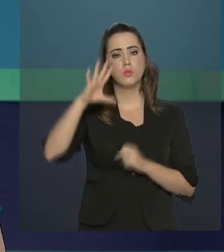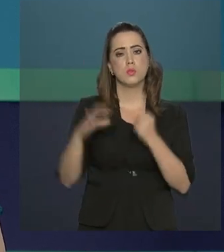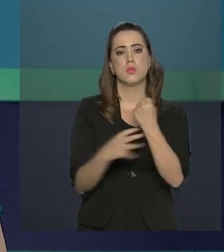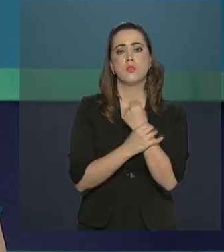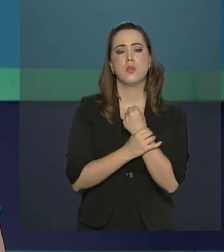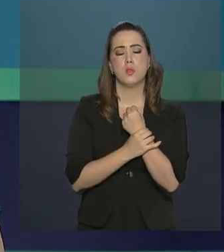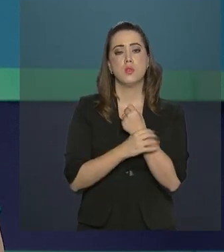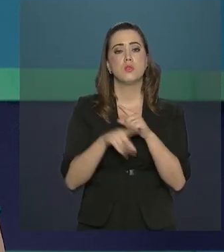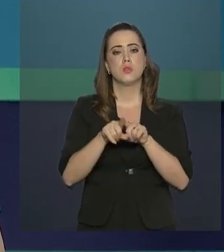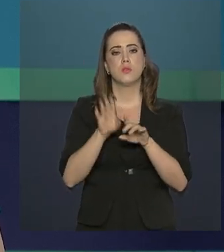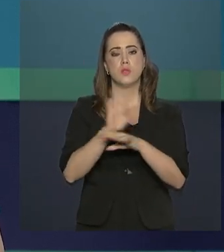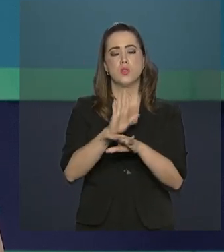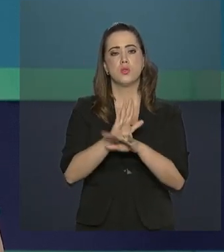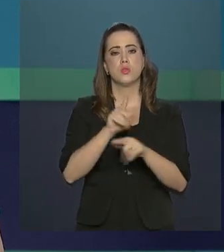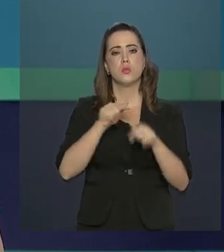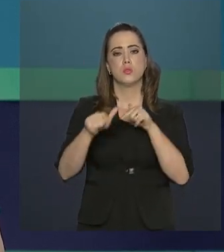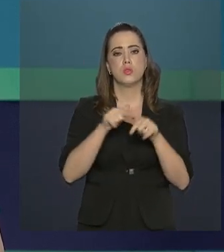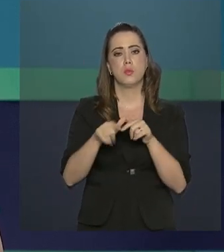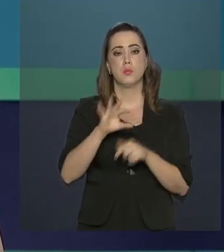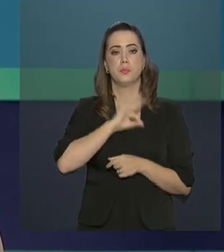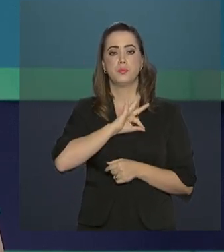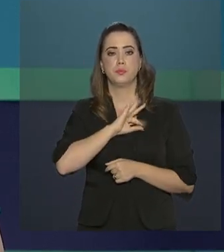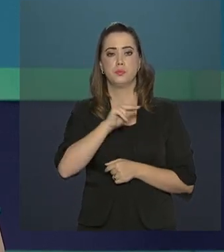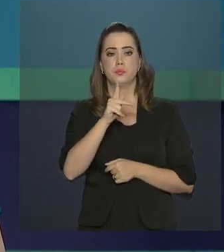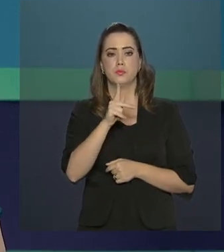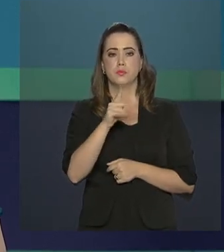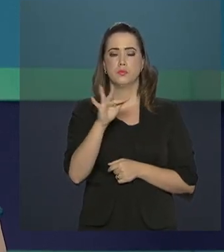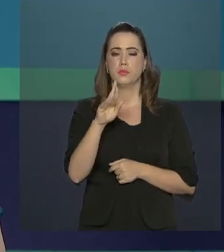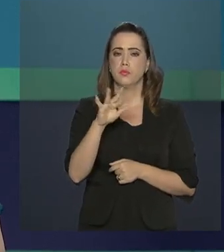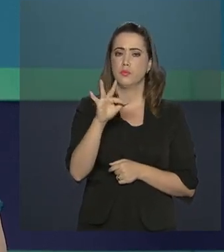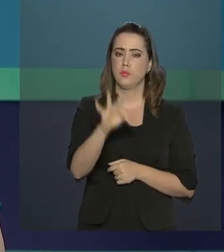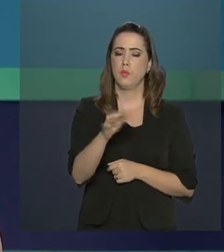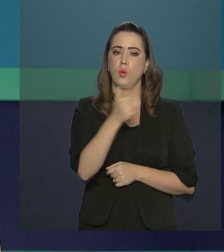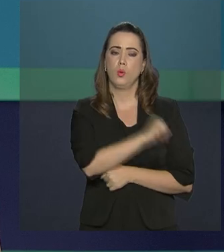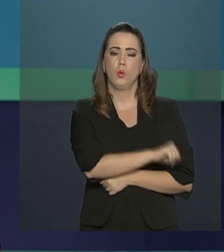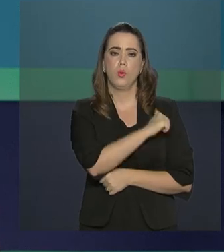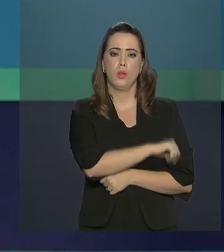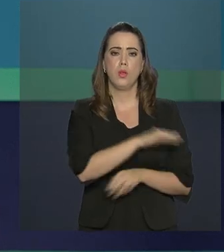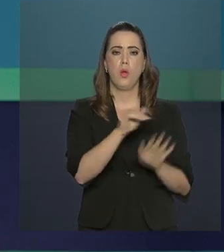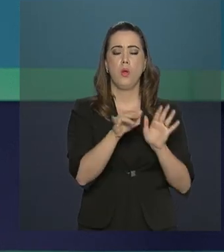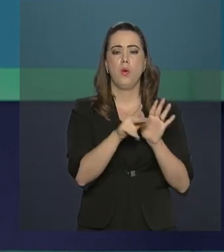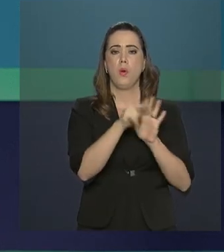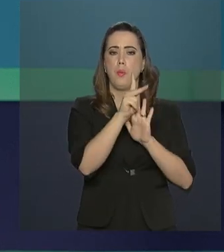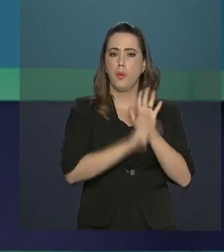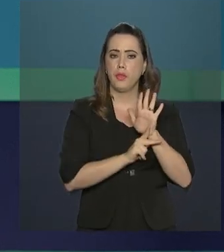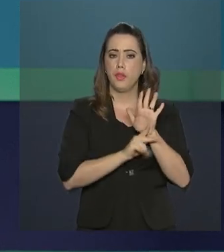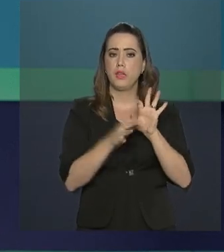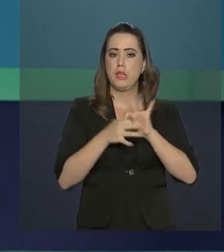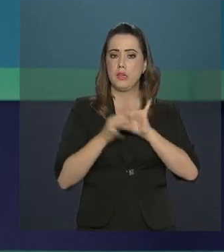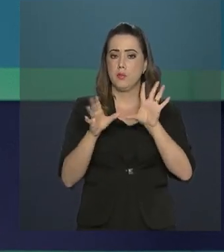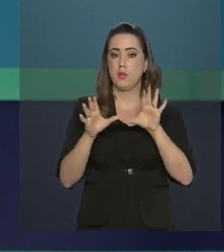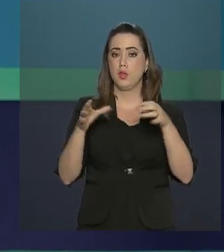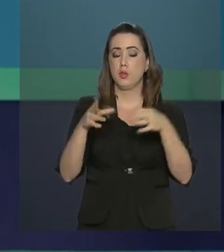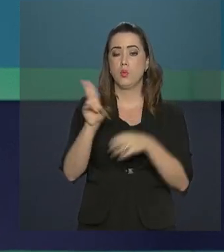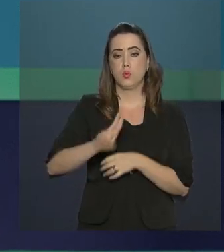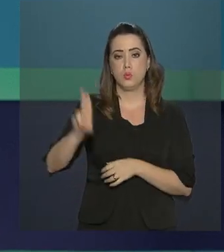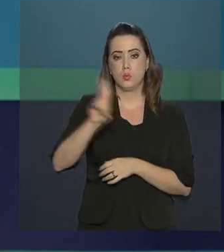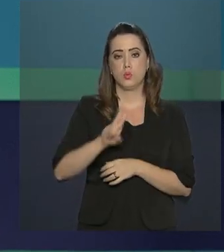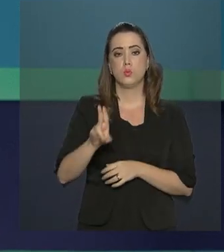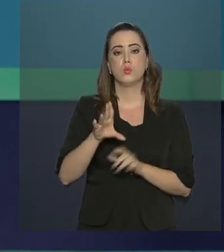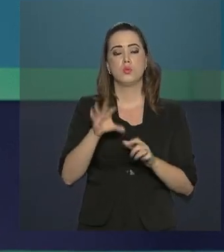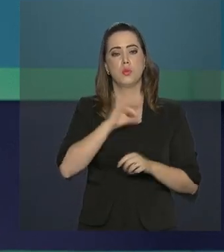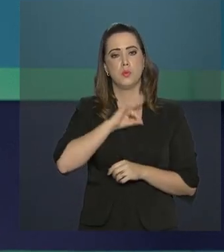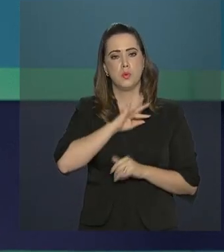apoiar o trabalho da Polícia Rodoviária Federal no Rio de Janeiro. A portaria, autorizando o emprego da Força, foi